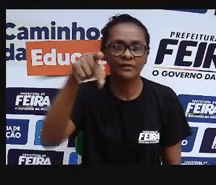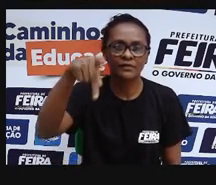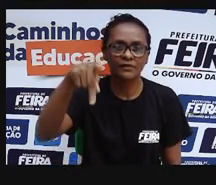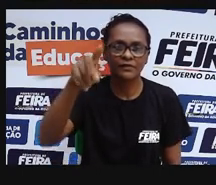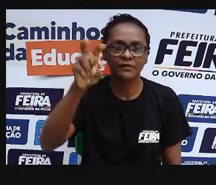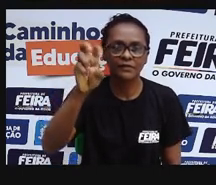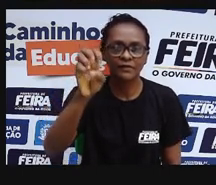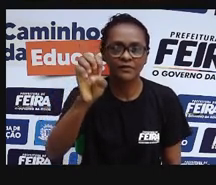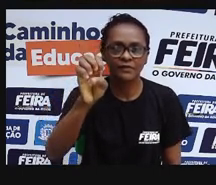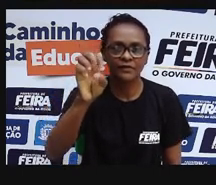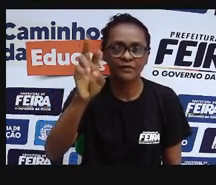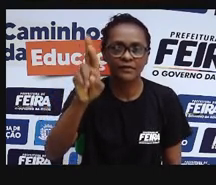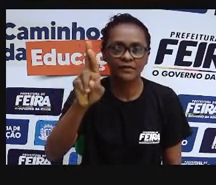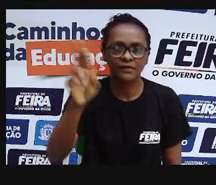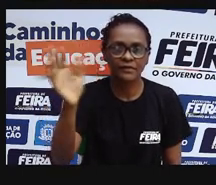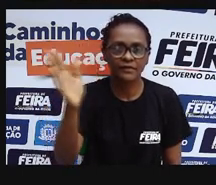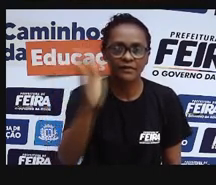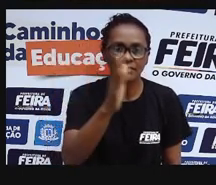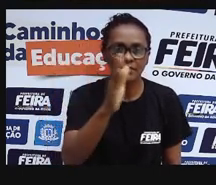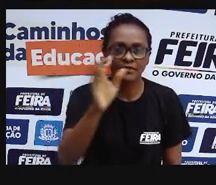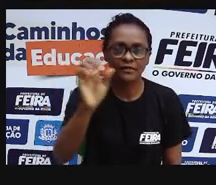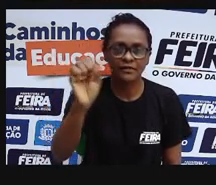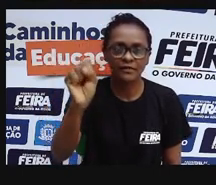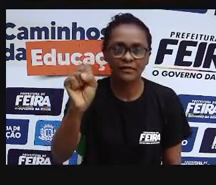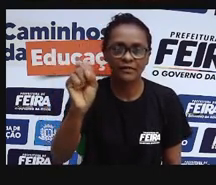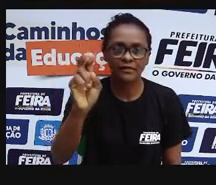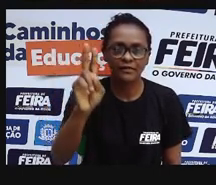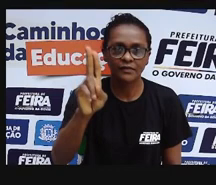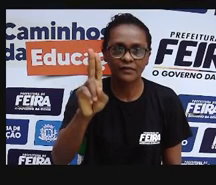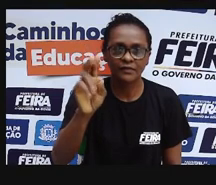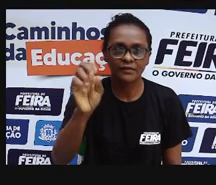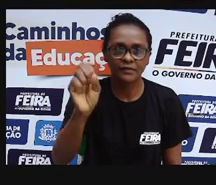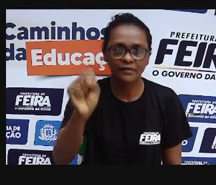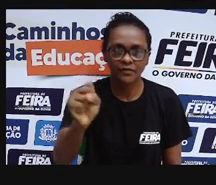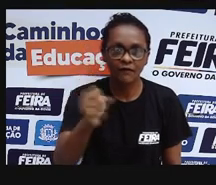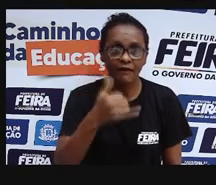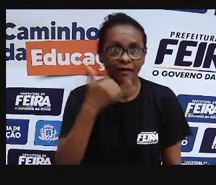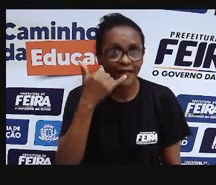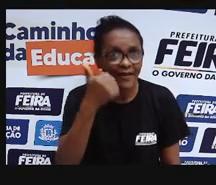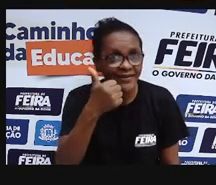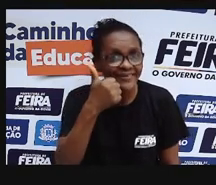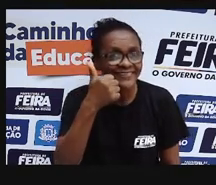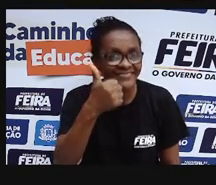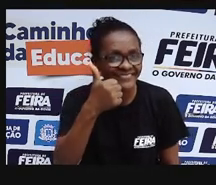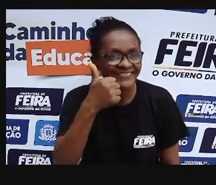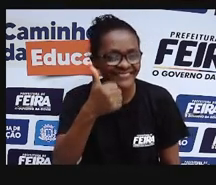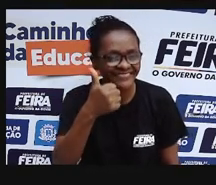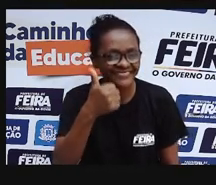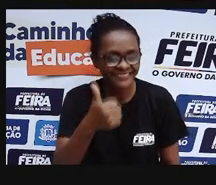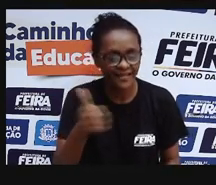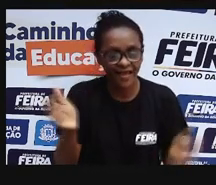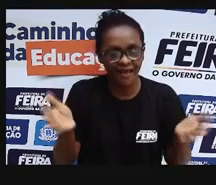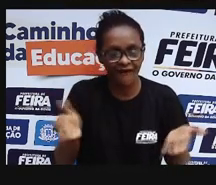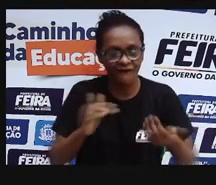instituição pública, assim como o Butantan, que, nesse momento de pandemia, estão buscando